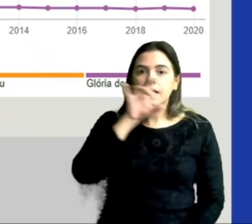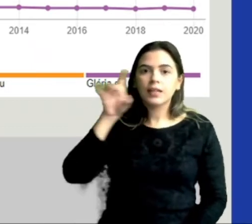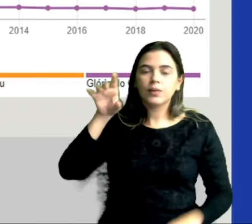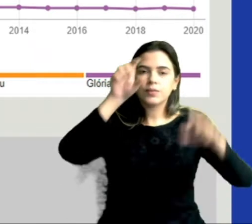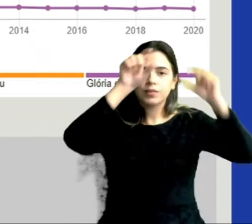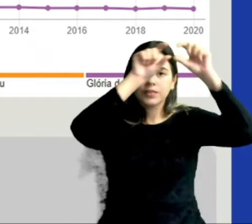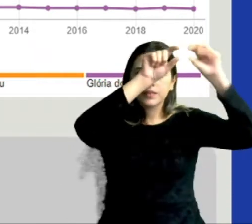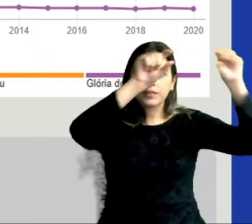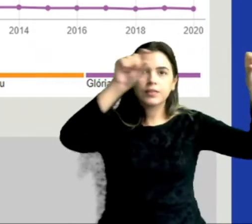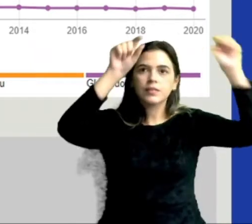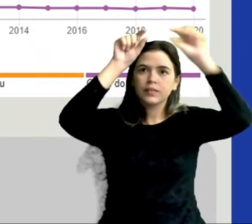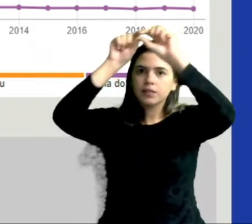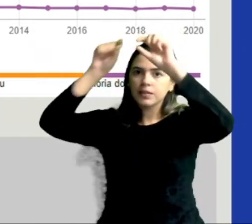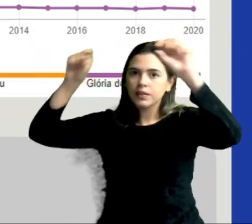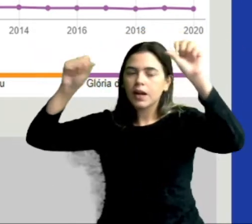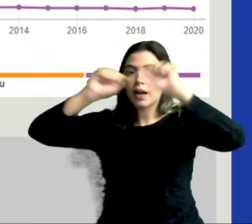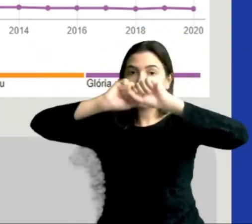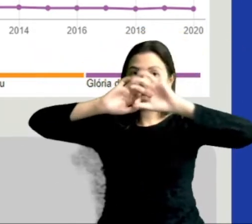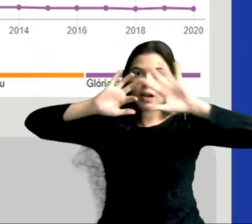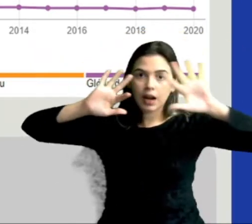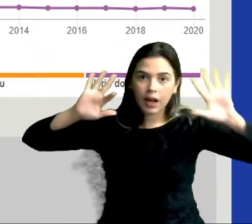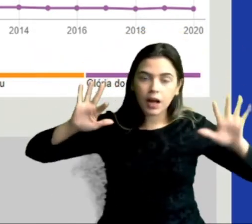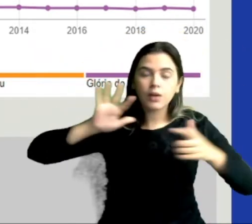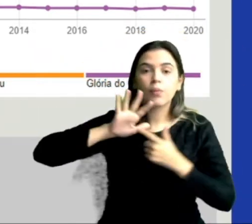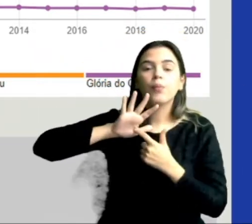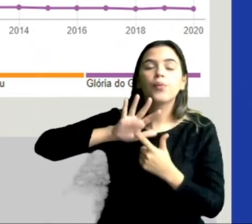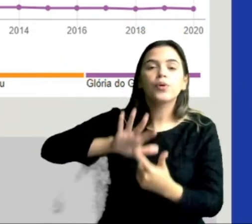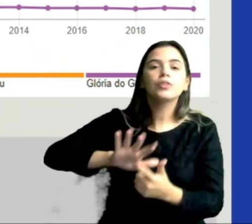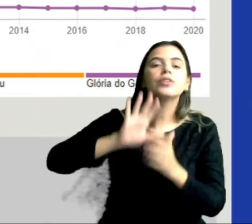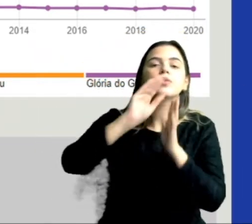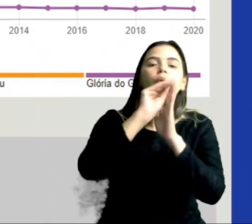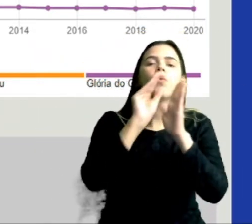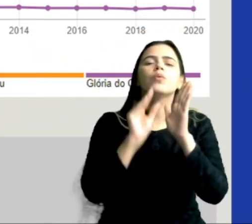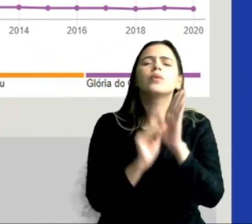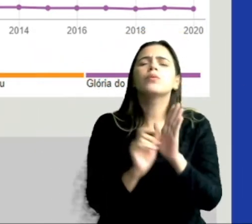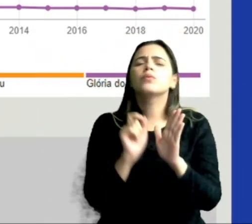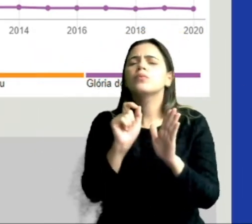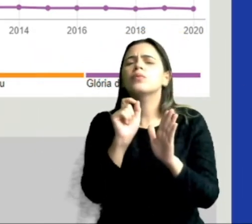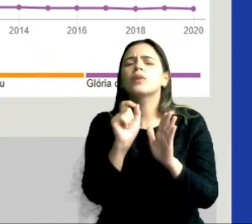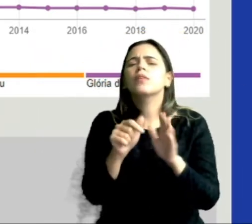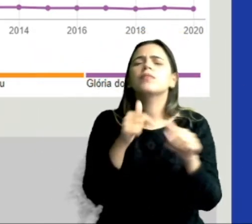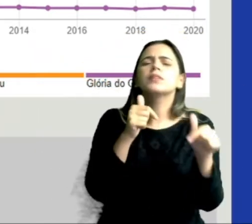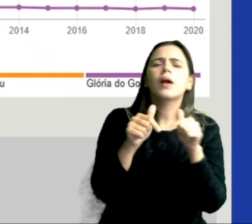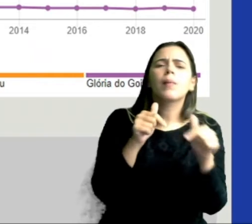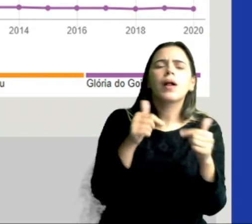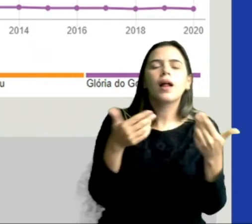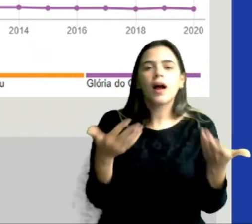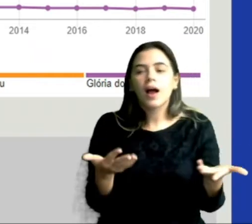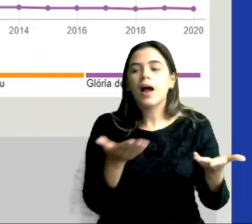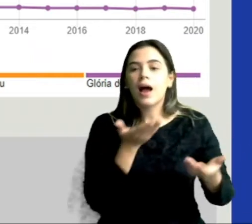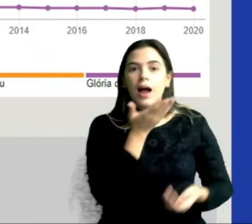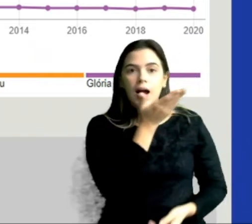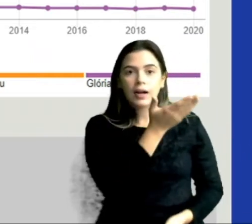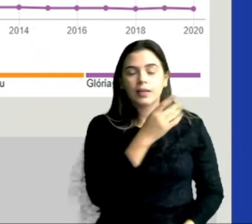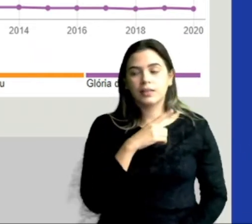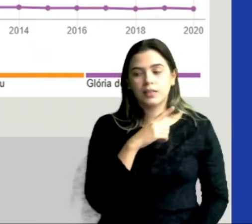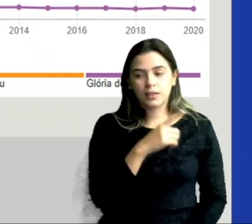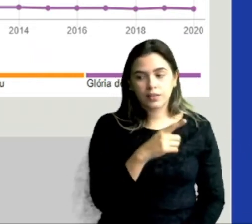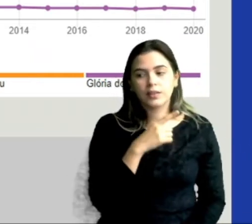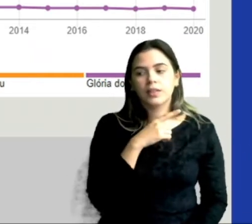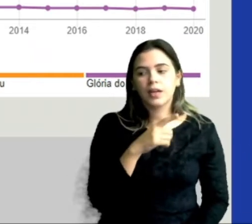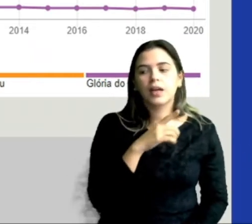Os títulos devem estar claros, indicando bem do que trata. Neste caso aqui, nós temos o número de